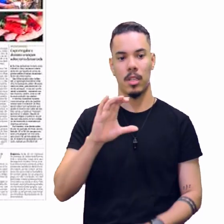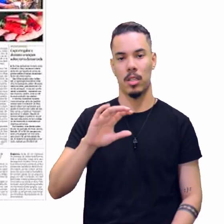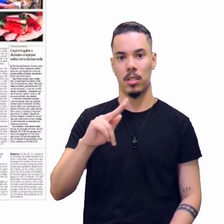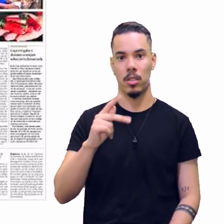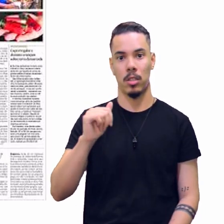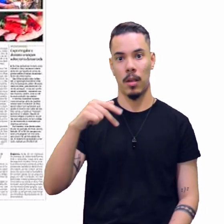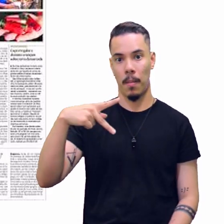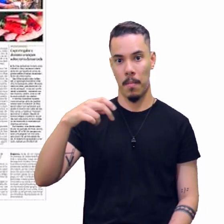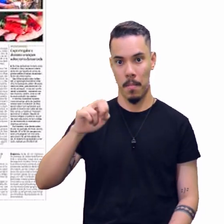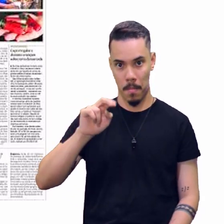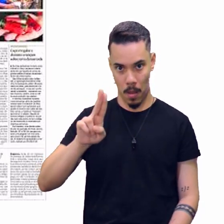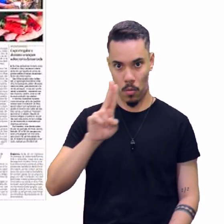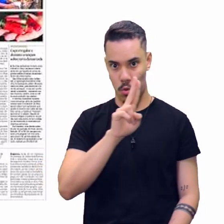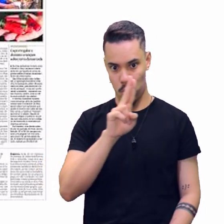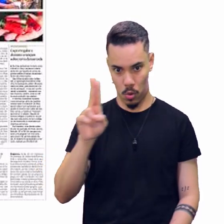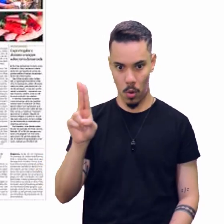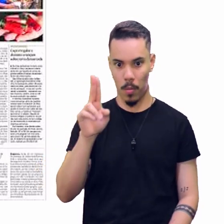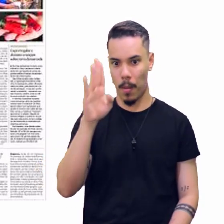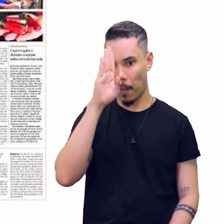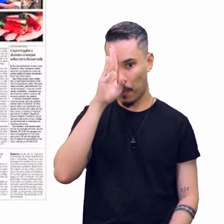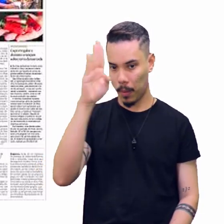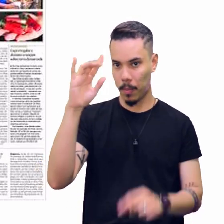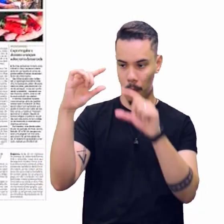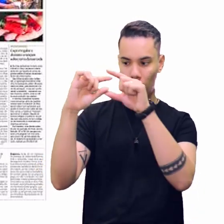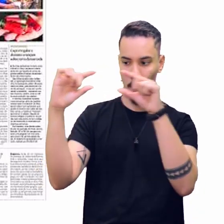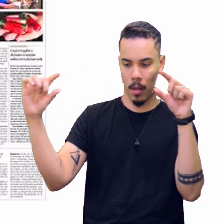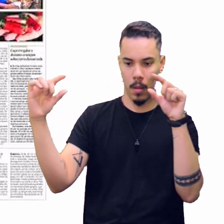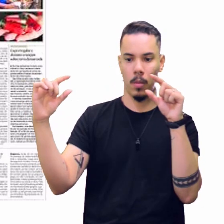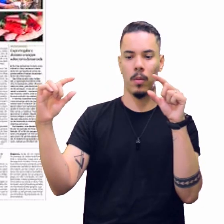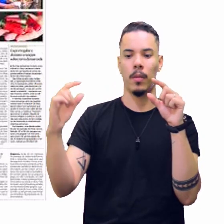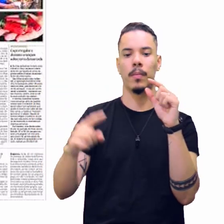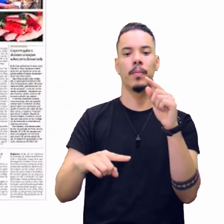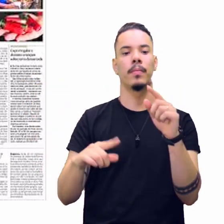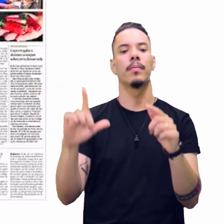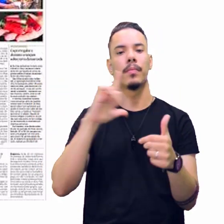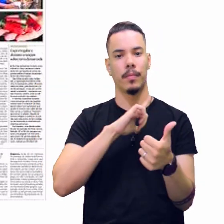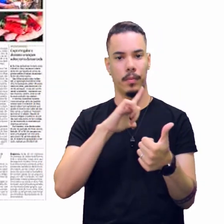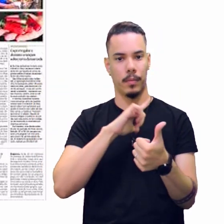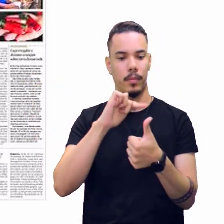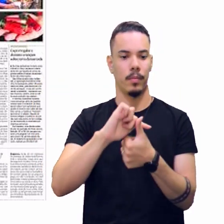retranca, essa partezinha. E tem também o quê?